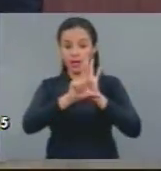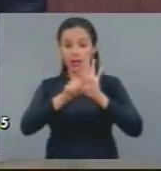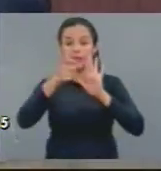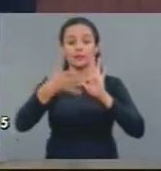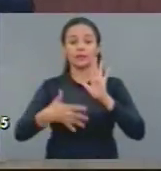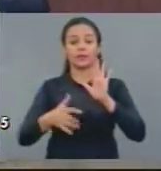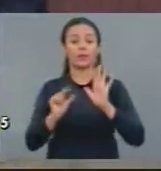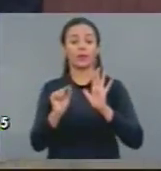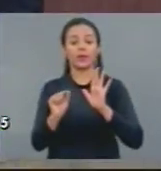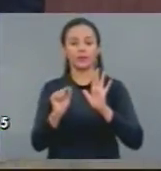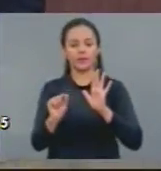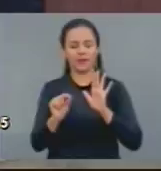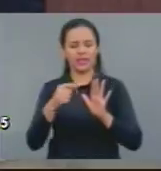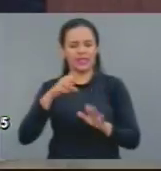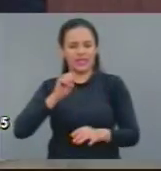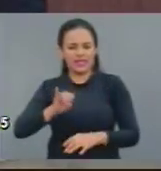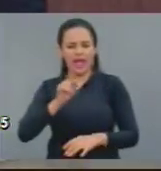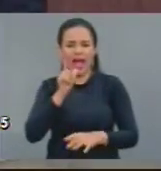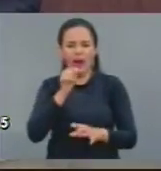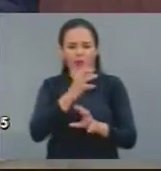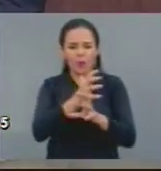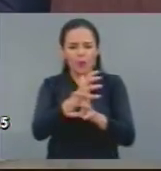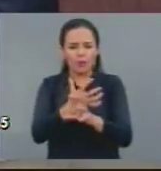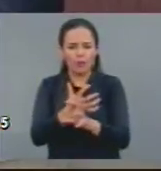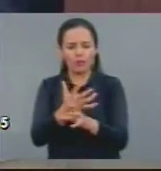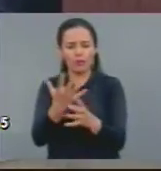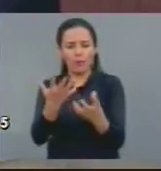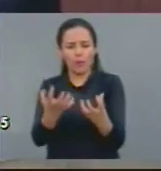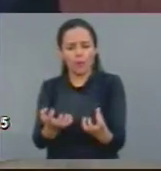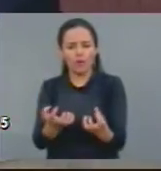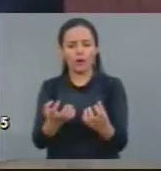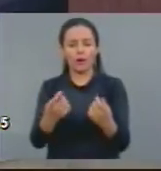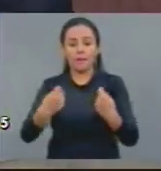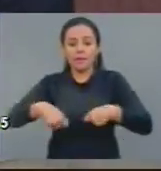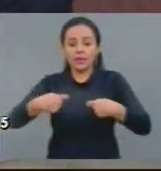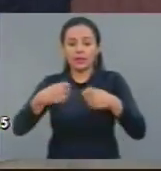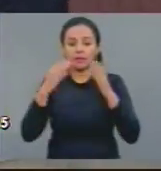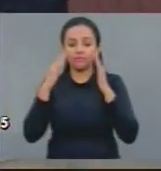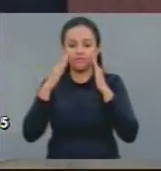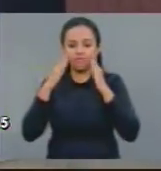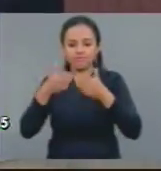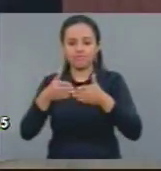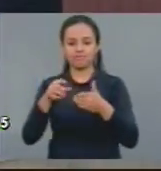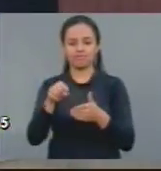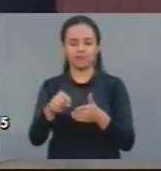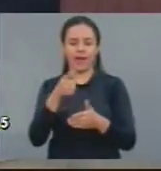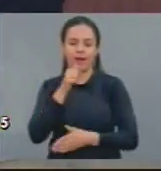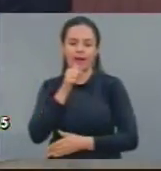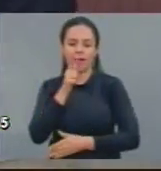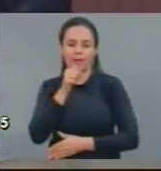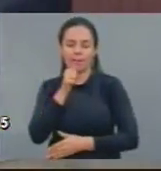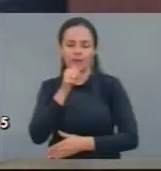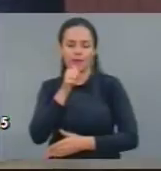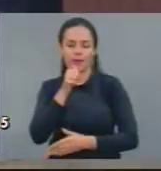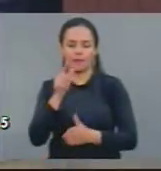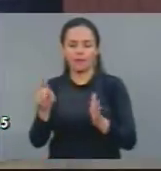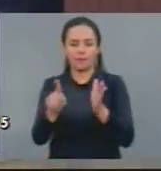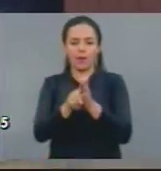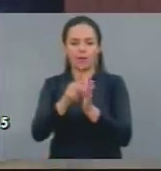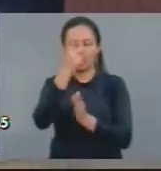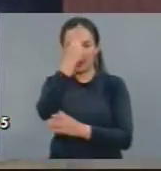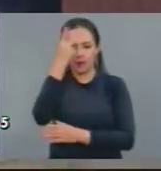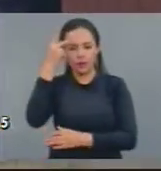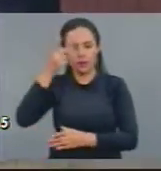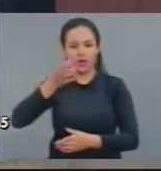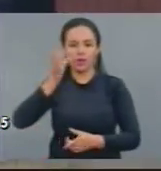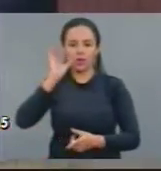óbvio. Se o cenário é de escassez, é necessário priorizar o abastecimento humano. O abastecimento humano